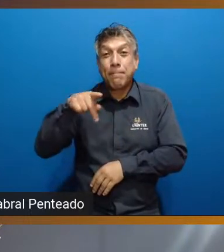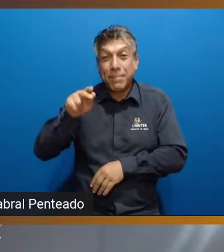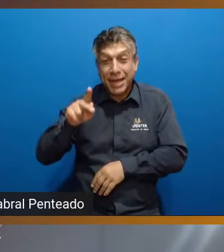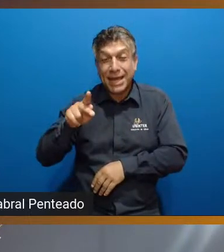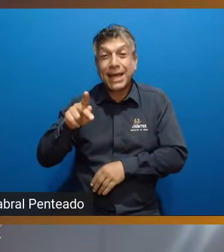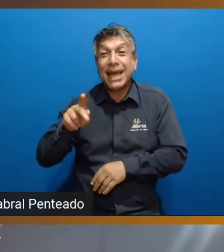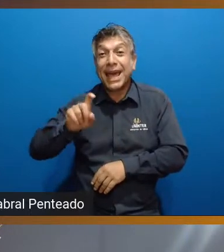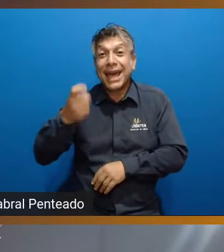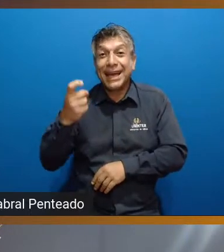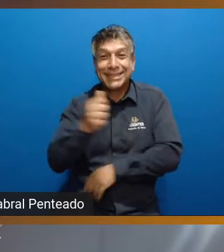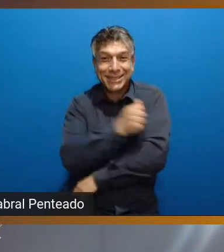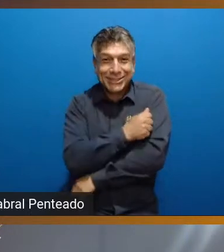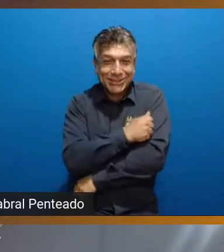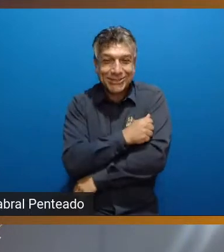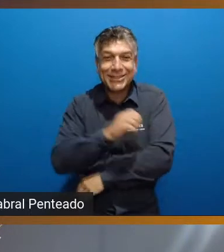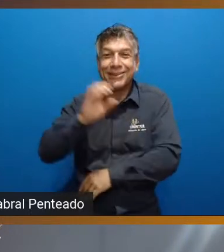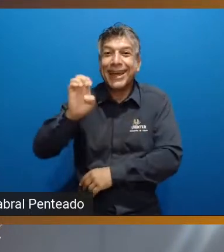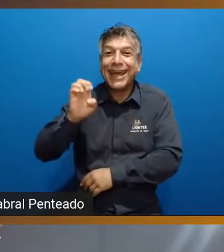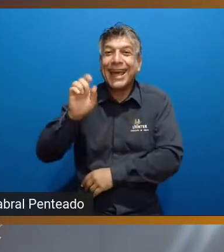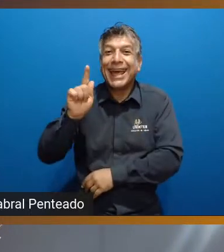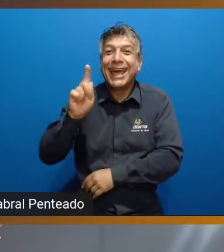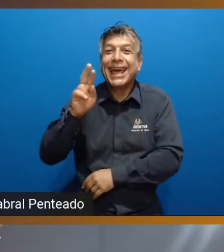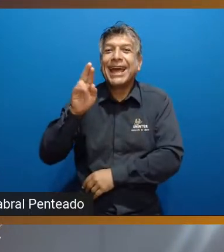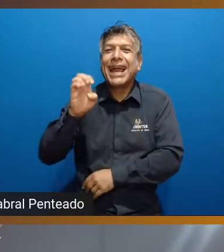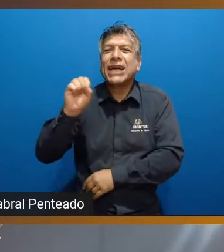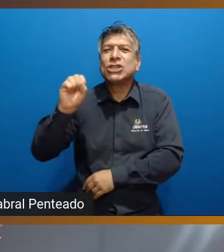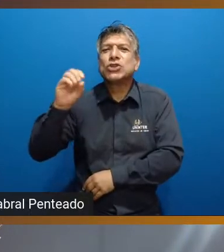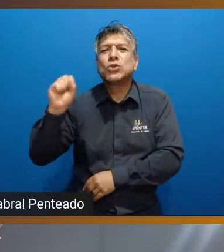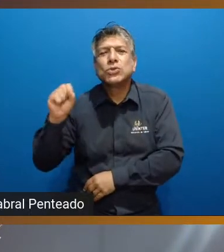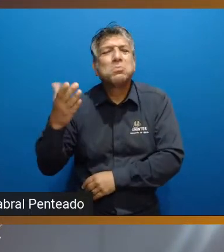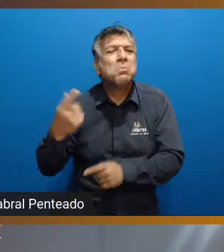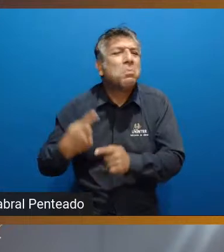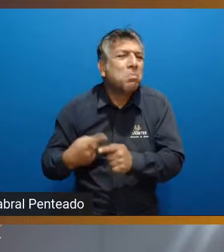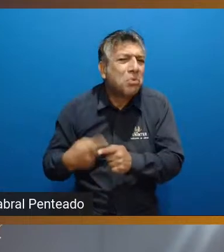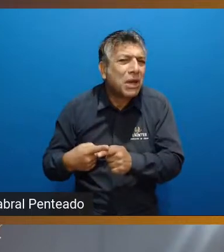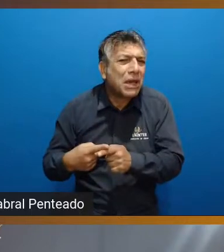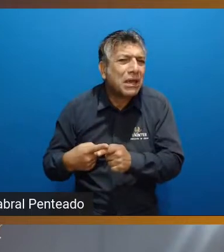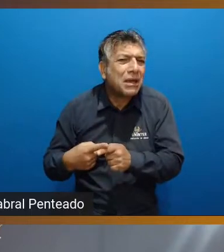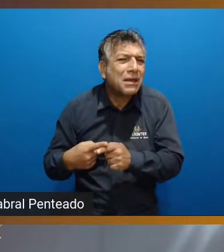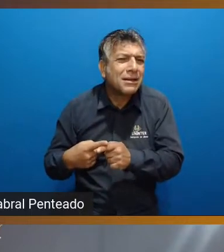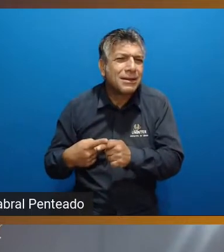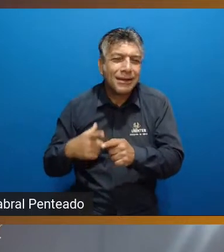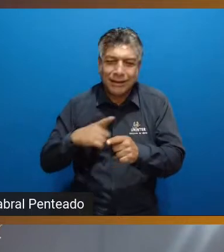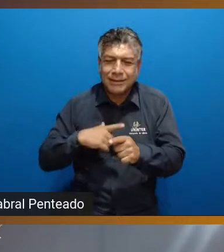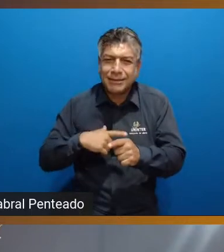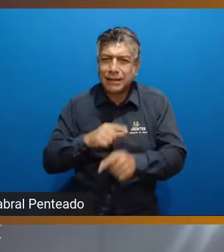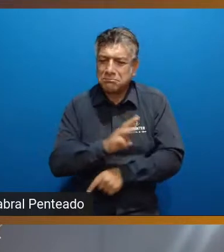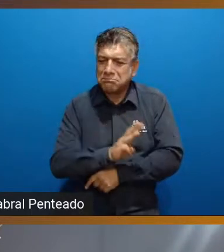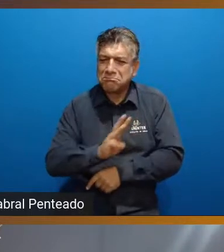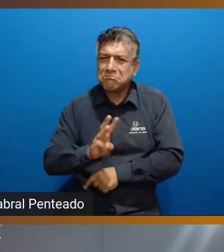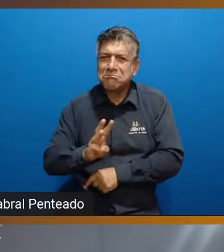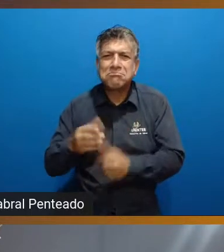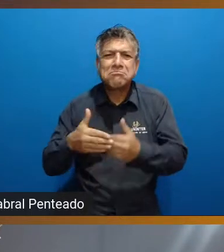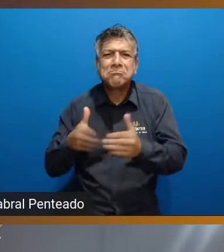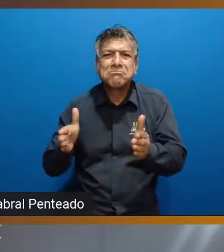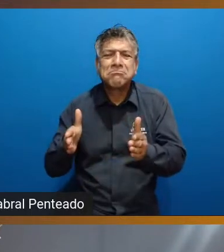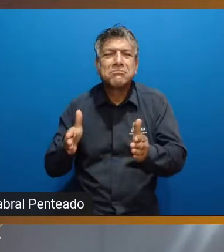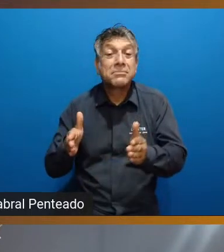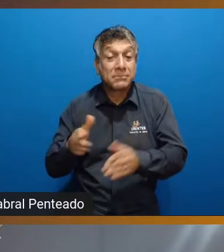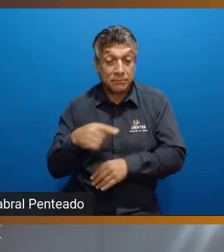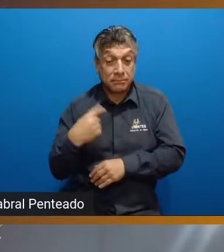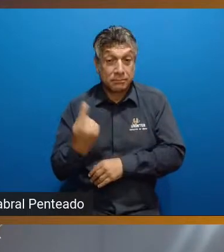compartilhar aqui com vocês. Por que que nós lançamos este site? Porque nós, enquanto